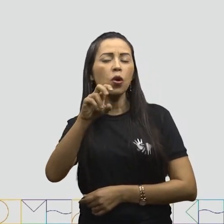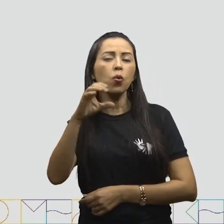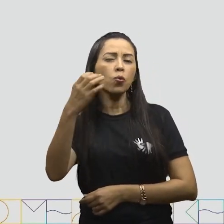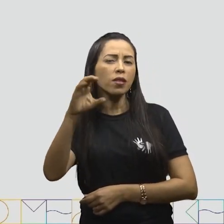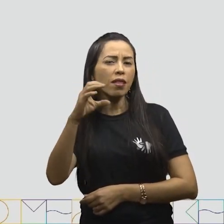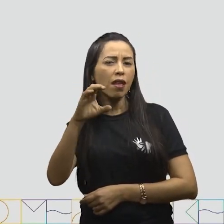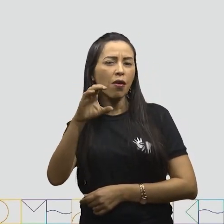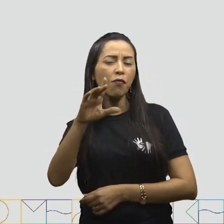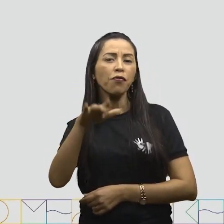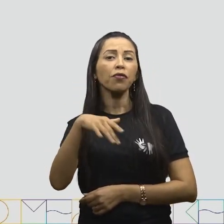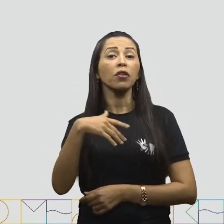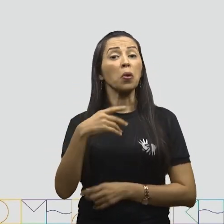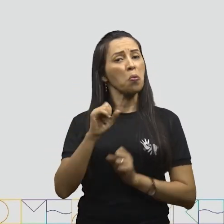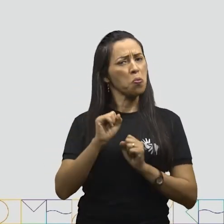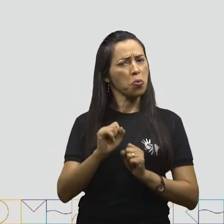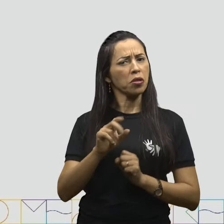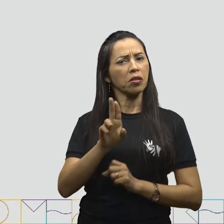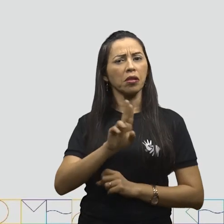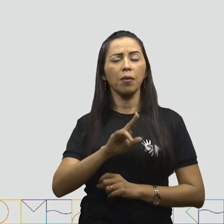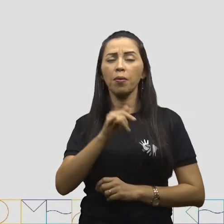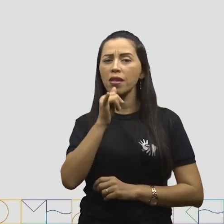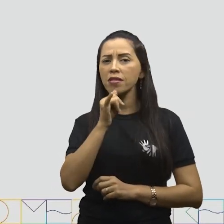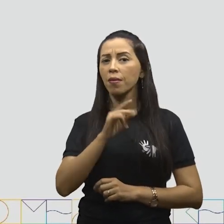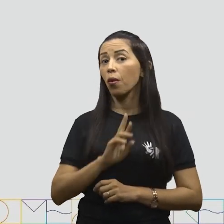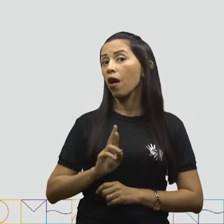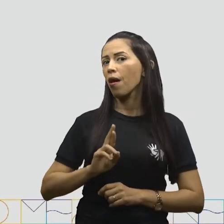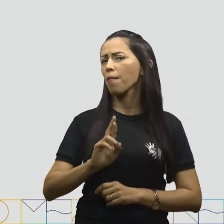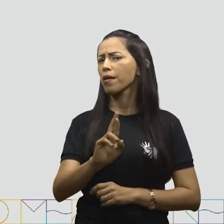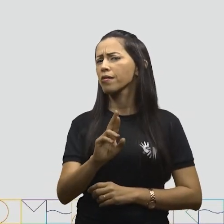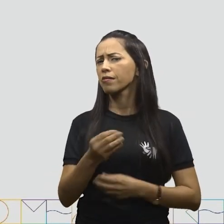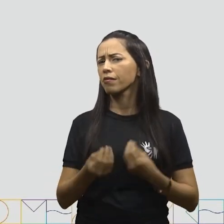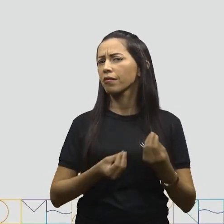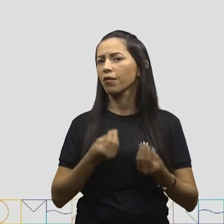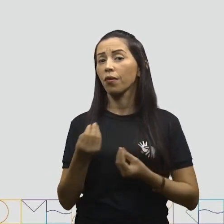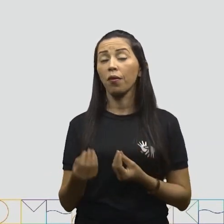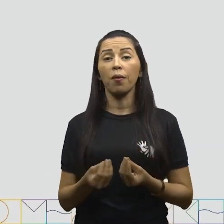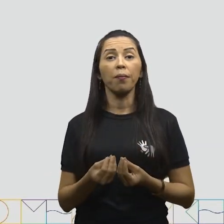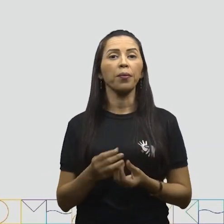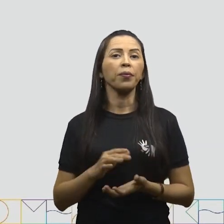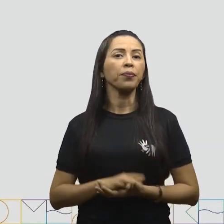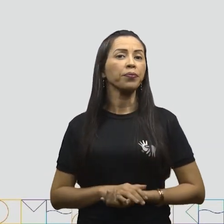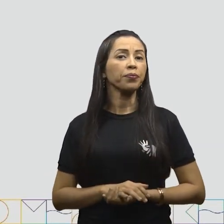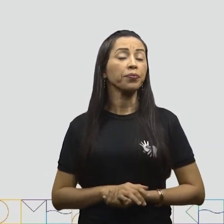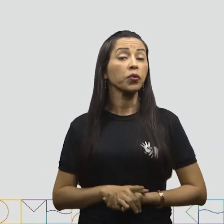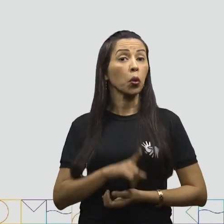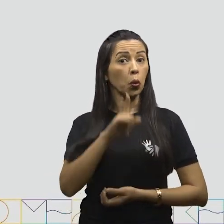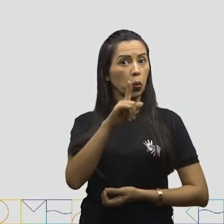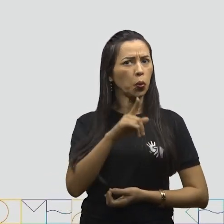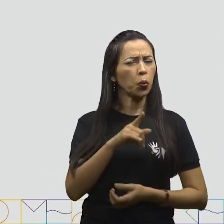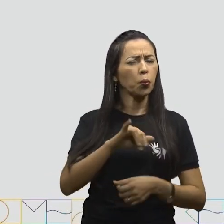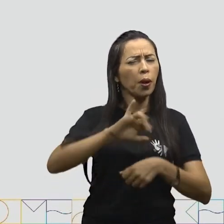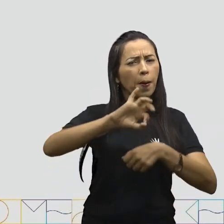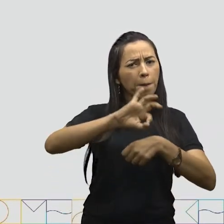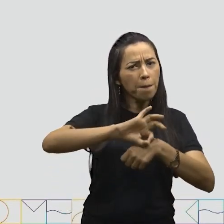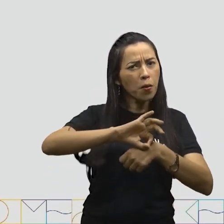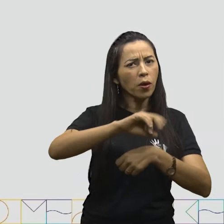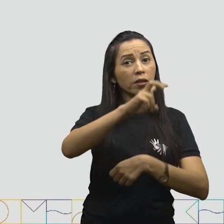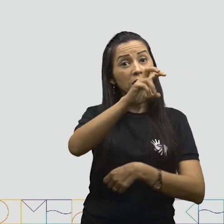podemos representar da seguinte forma. Uma moeda de 50